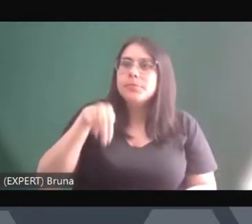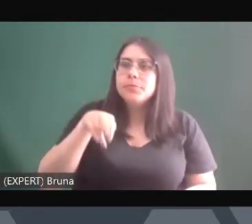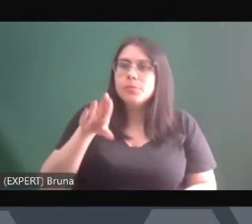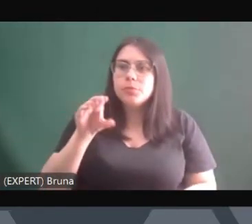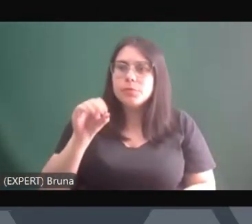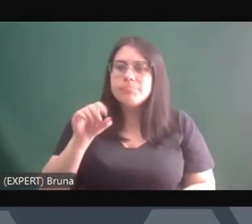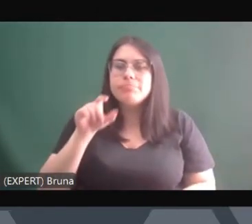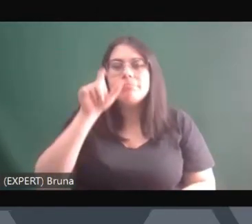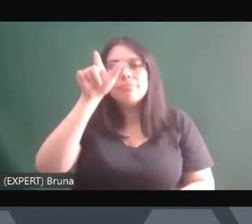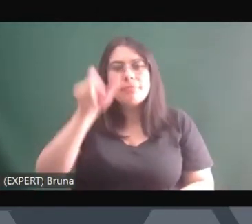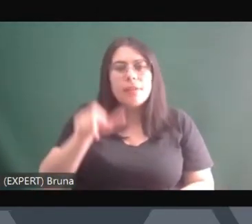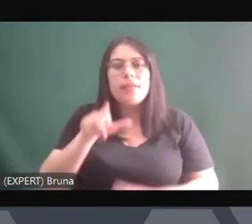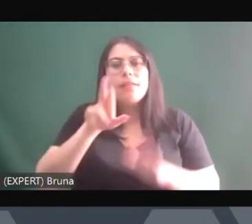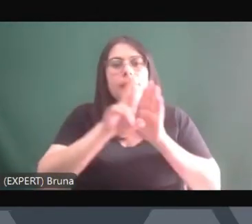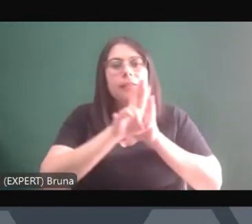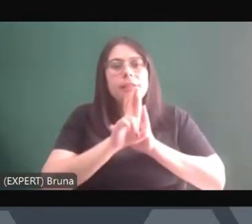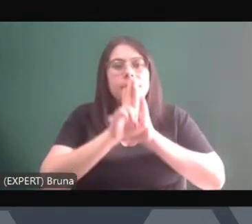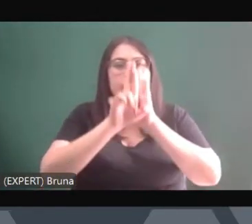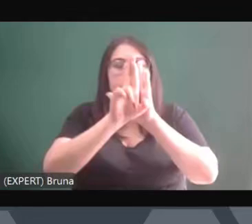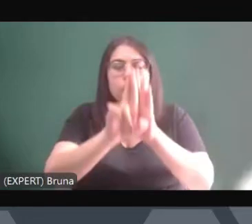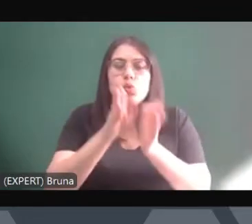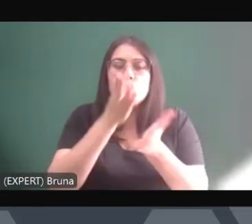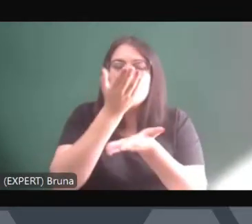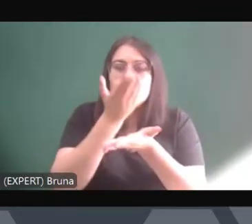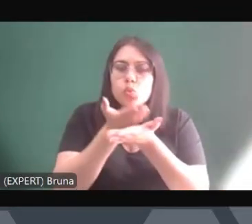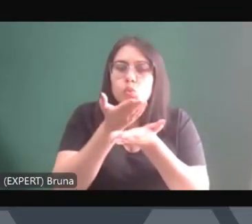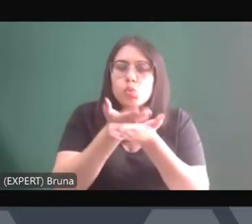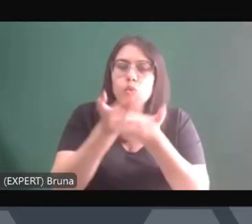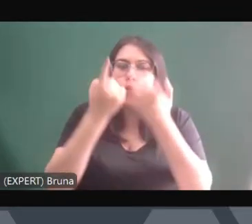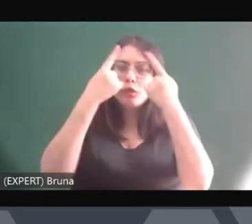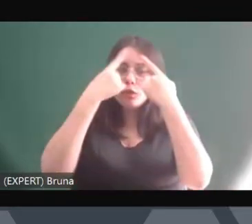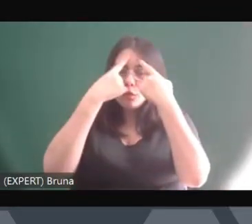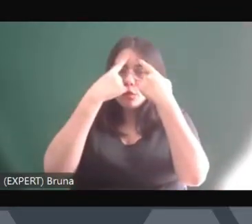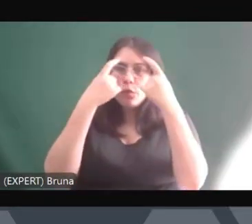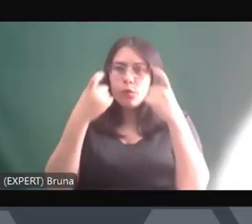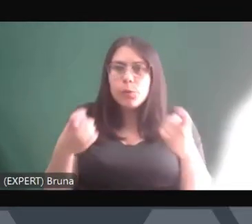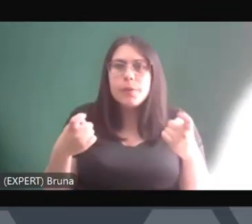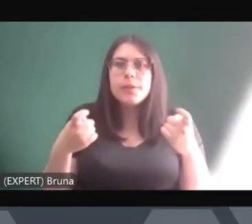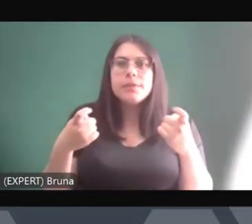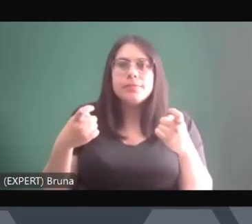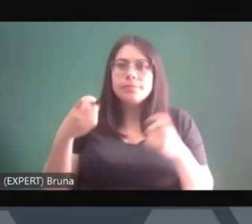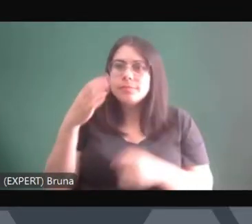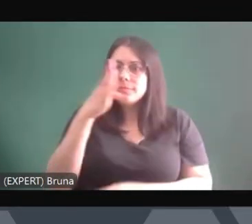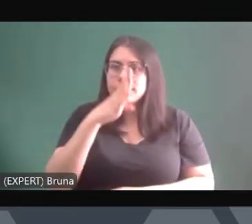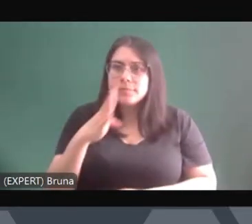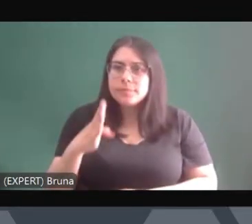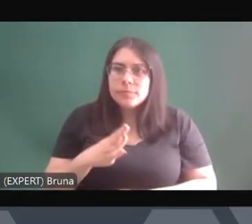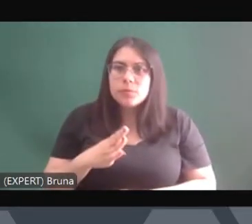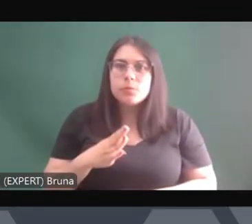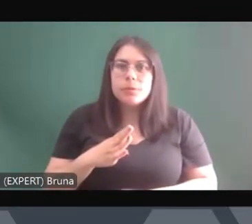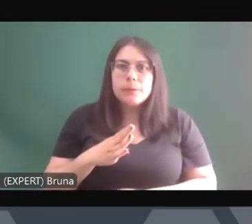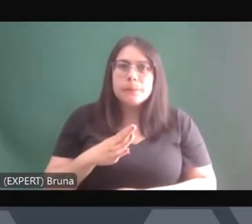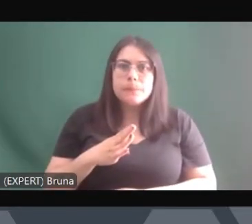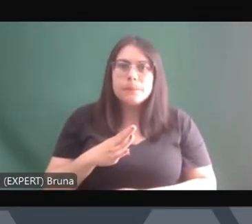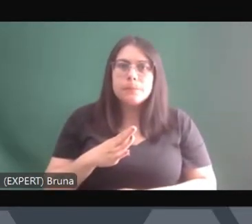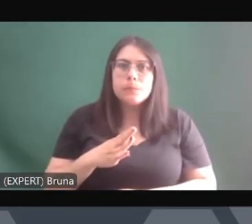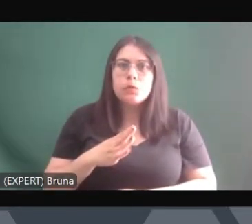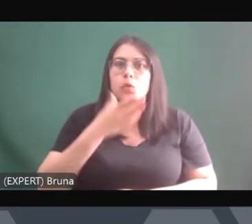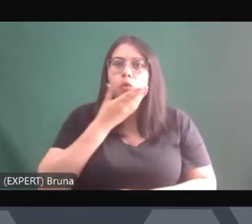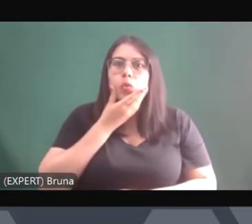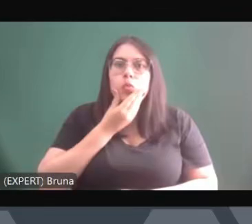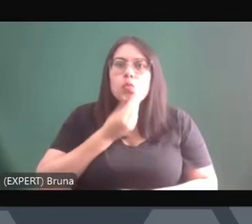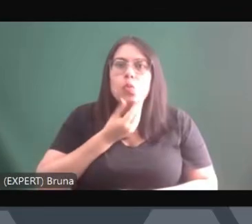referências aí no estudo da violência aqui no Brasil, autor dos livros O Homem X,